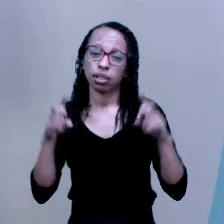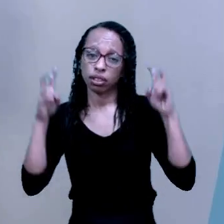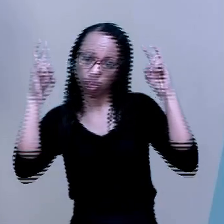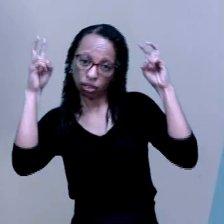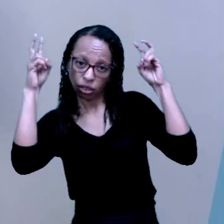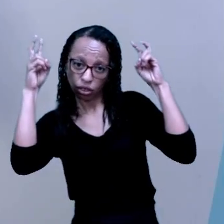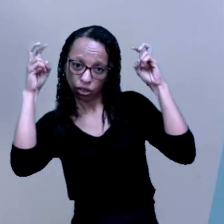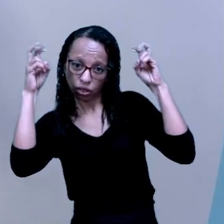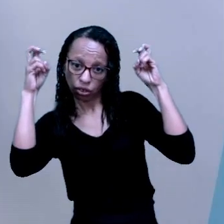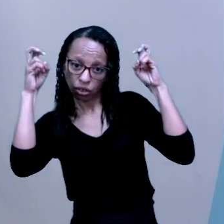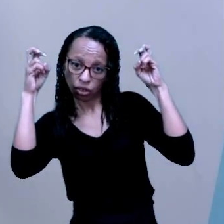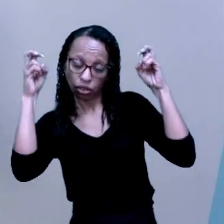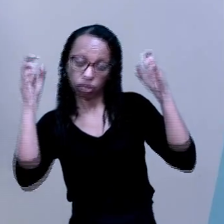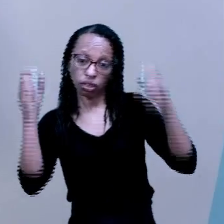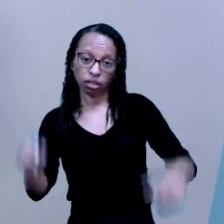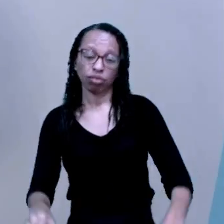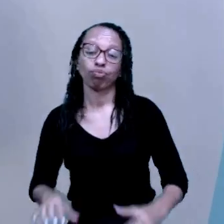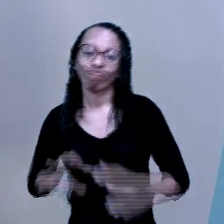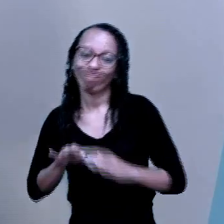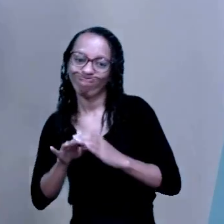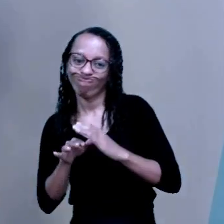é justamente da corrupção.